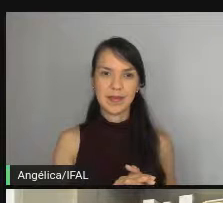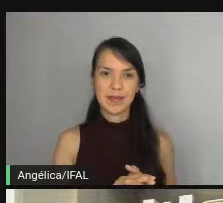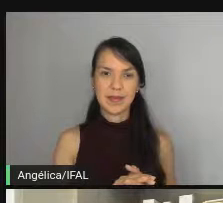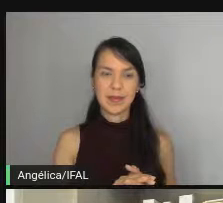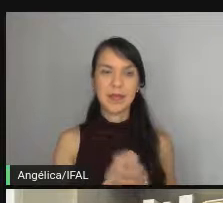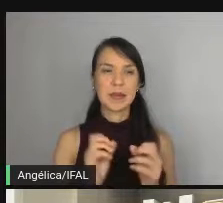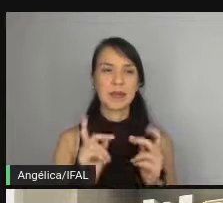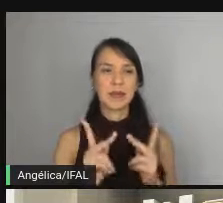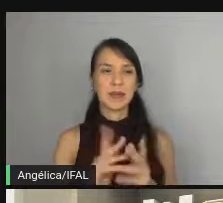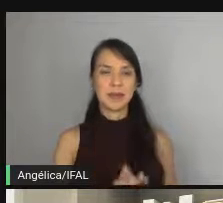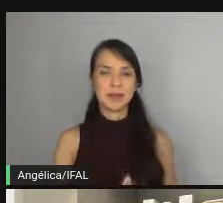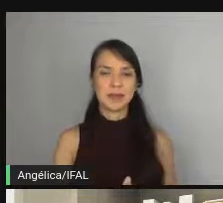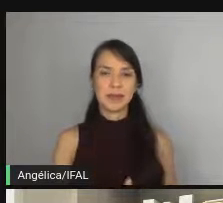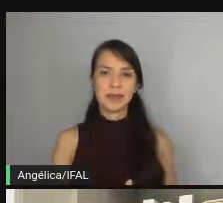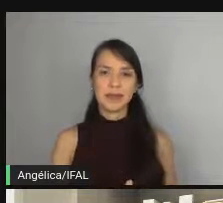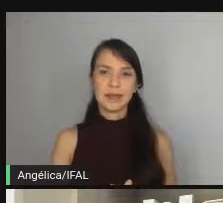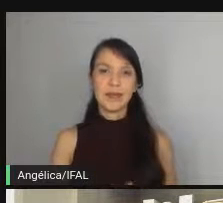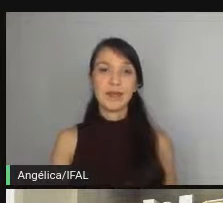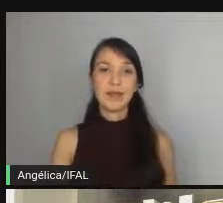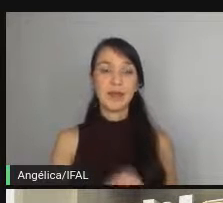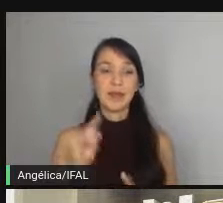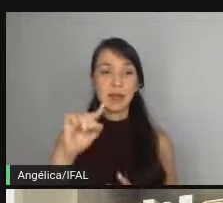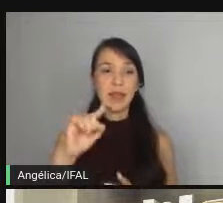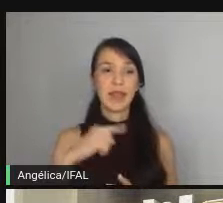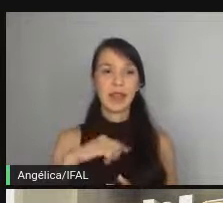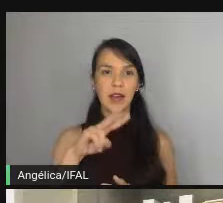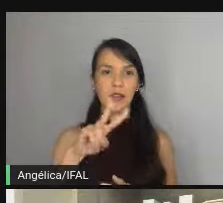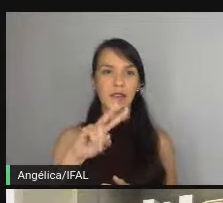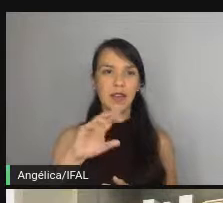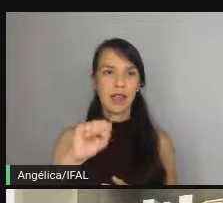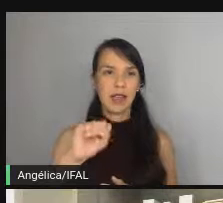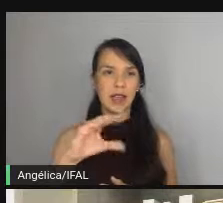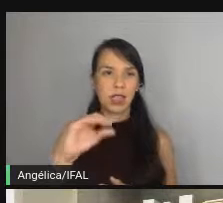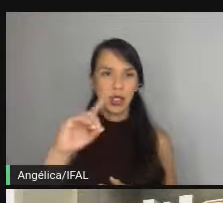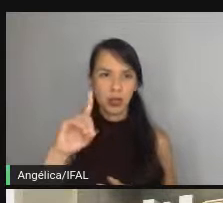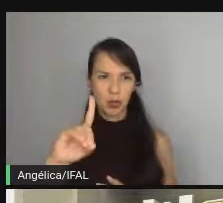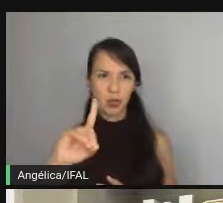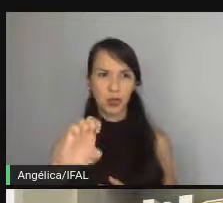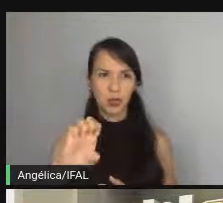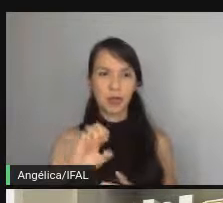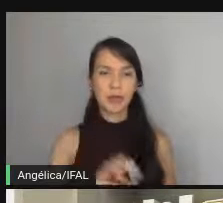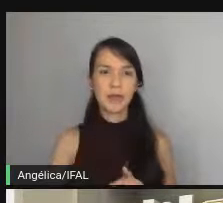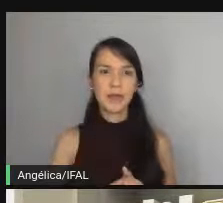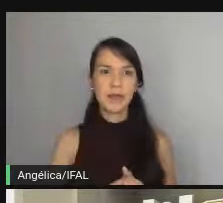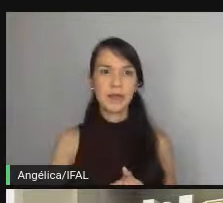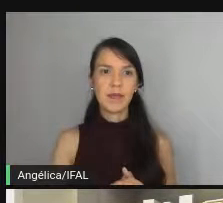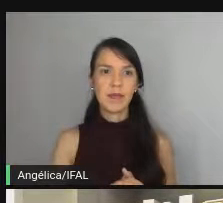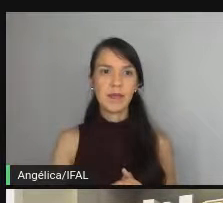pronto é esse aqui é o VS Code né pessoal a